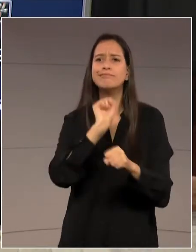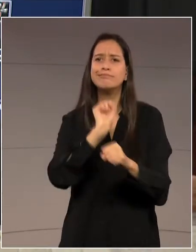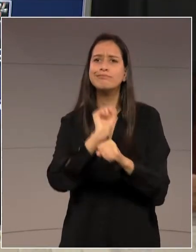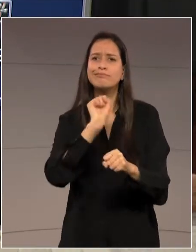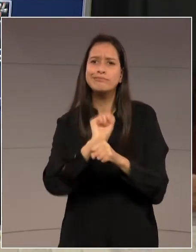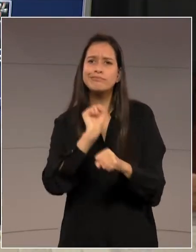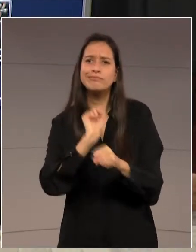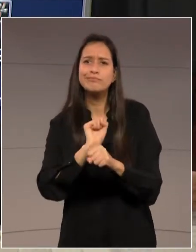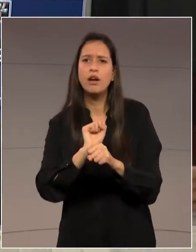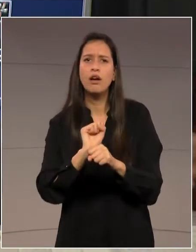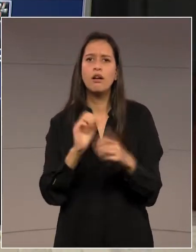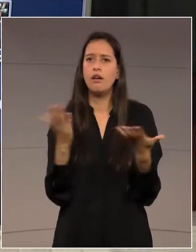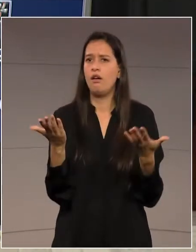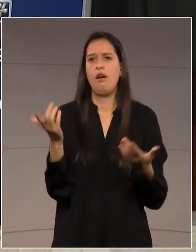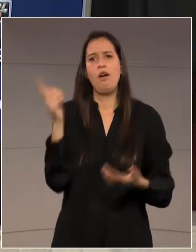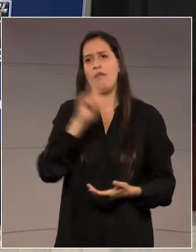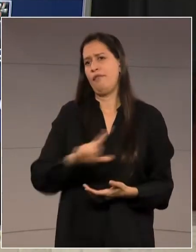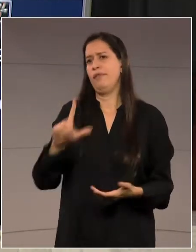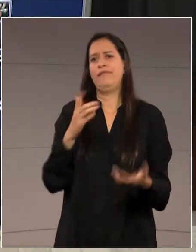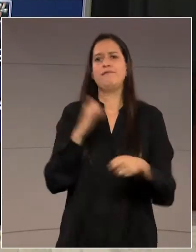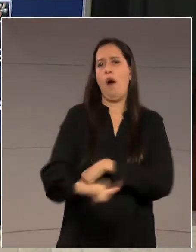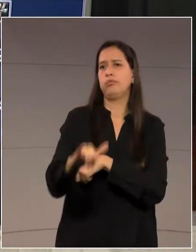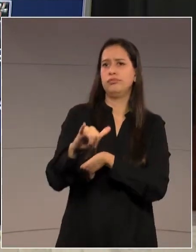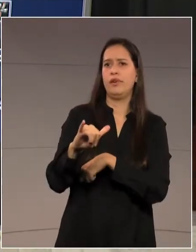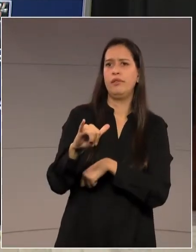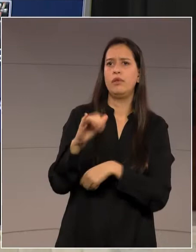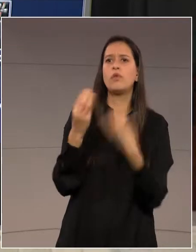Evidente que depois a pessoa já não precisa.